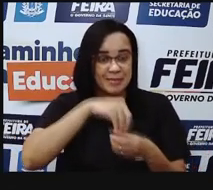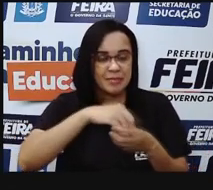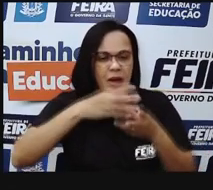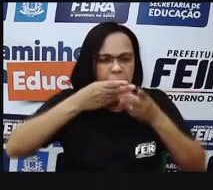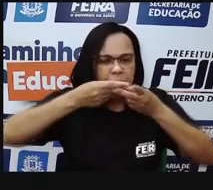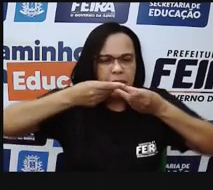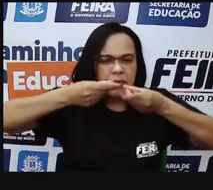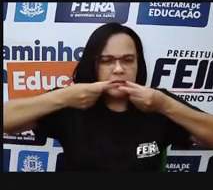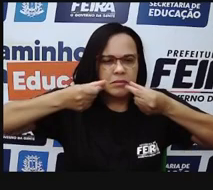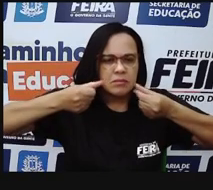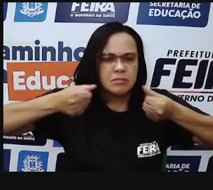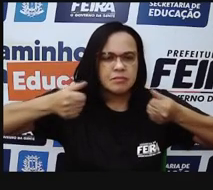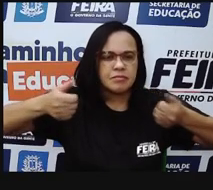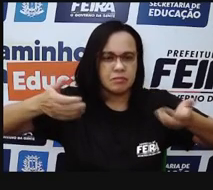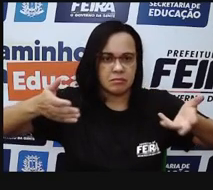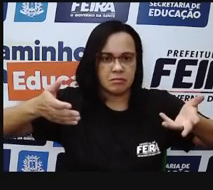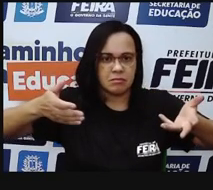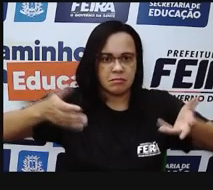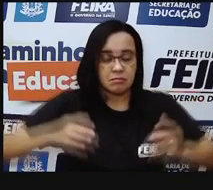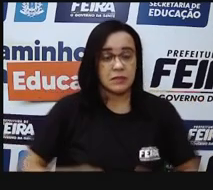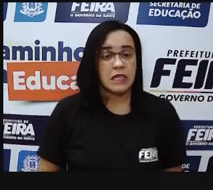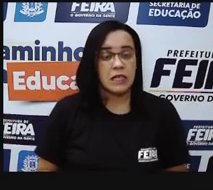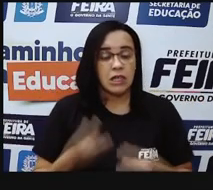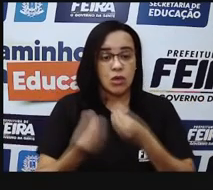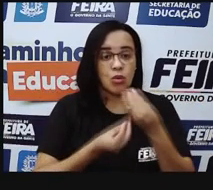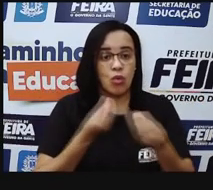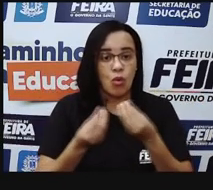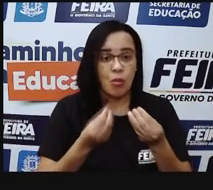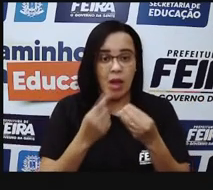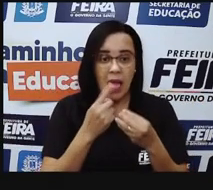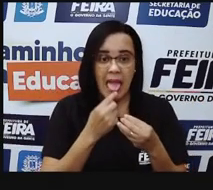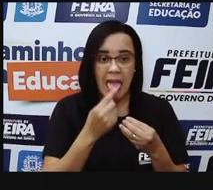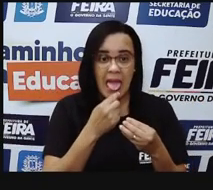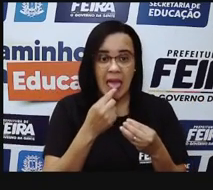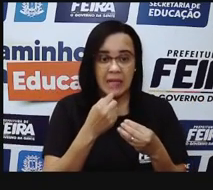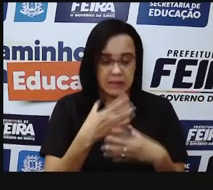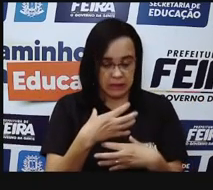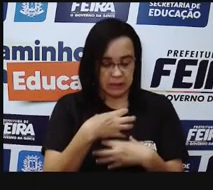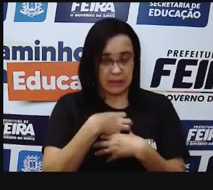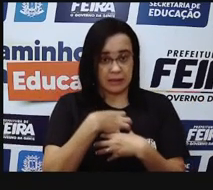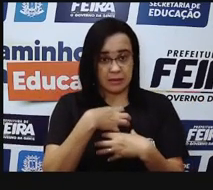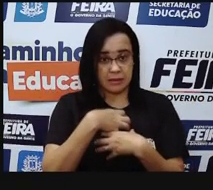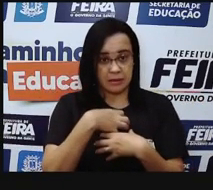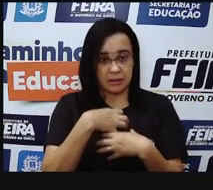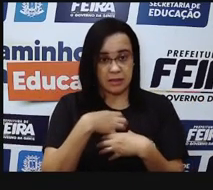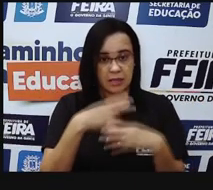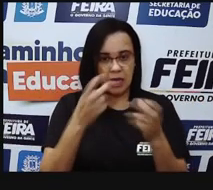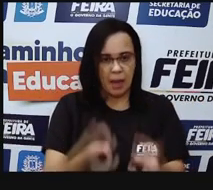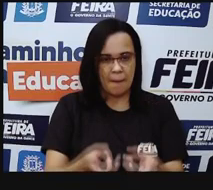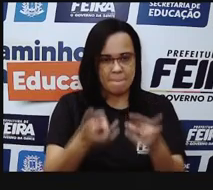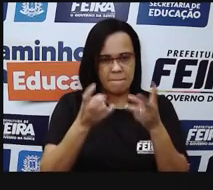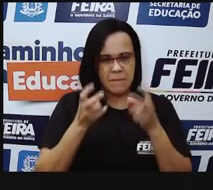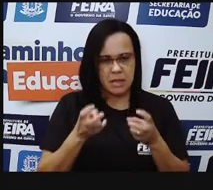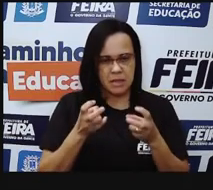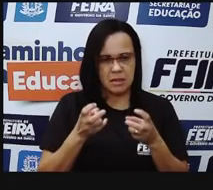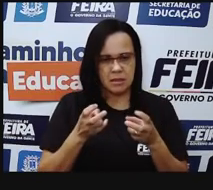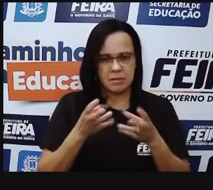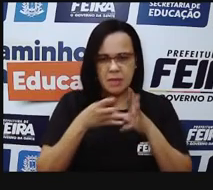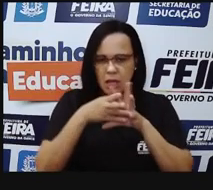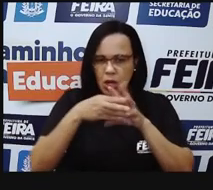estruturas presentes na nossa língua e que são responsáveis pelo reconhecimento de sabores.